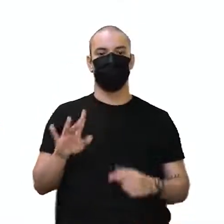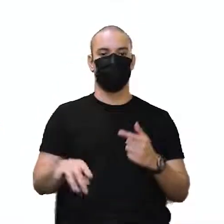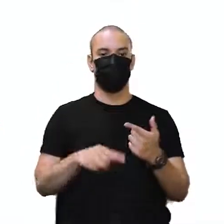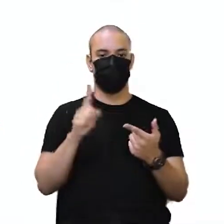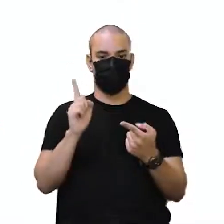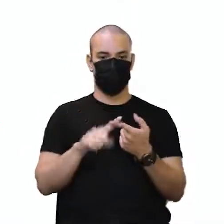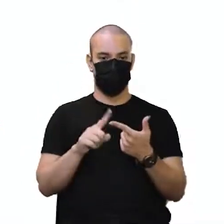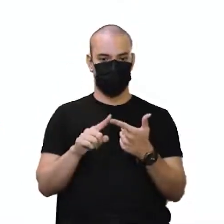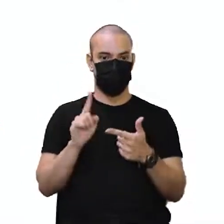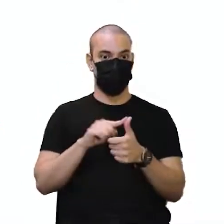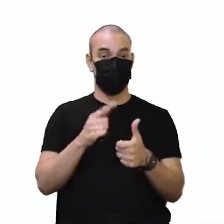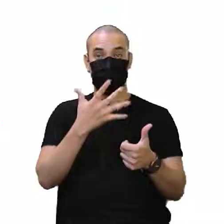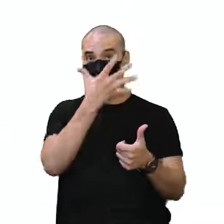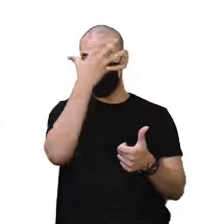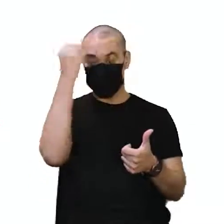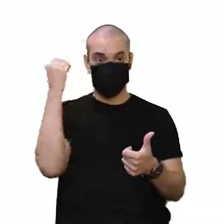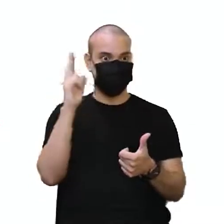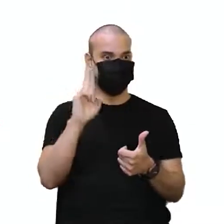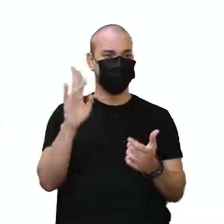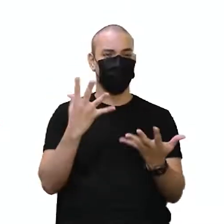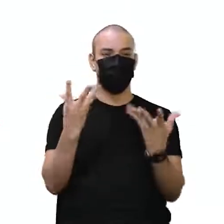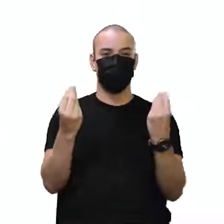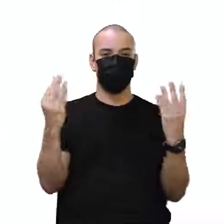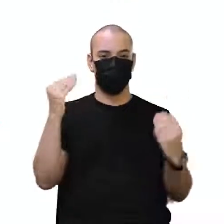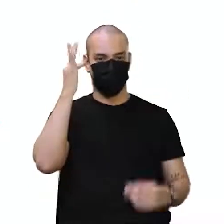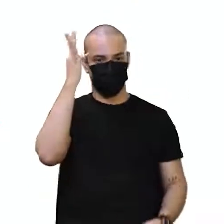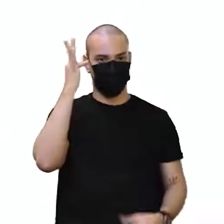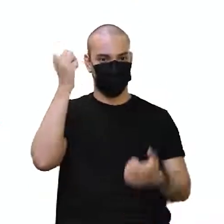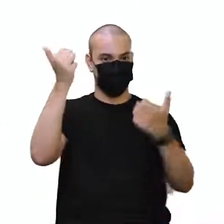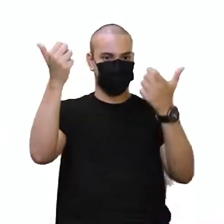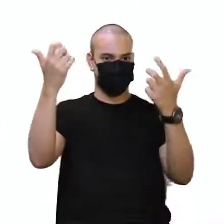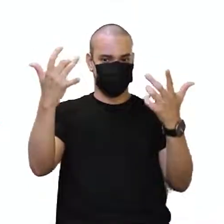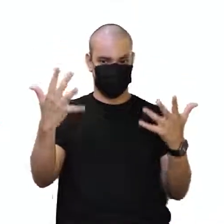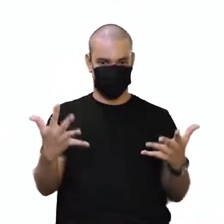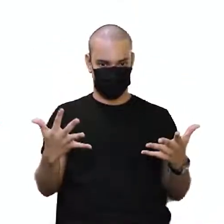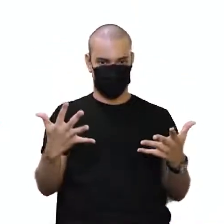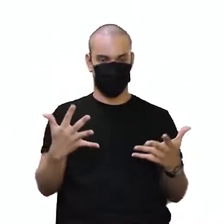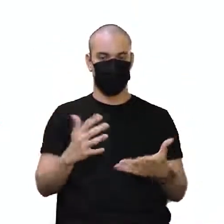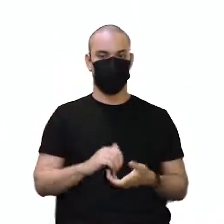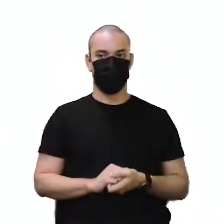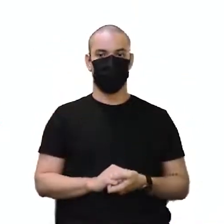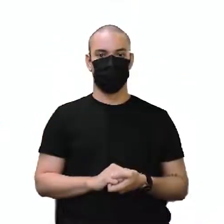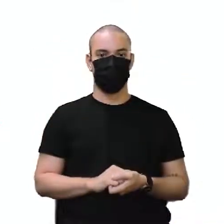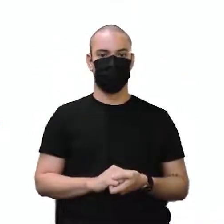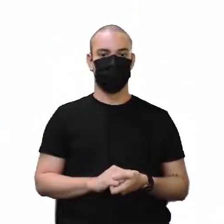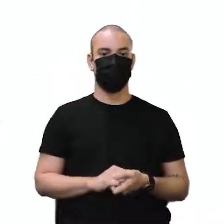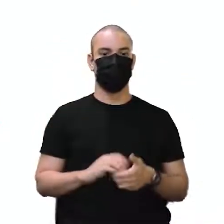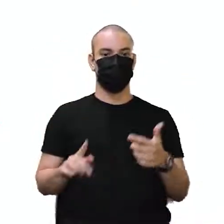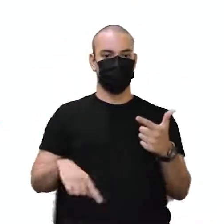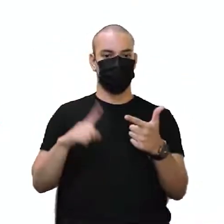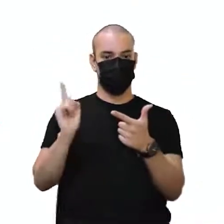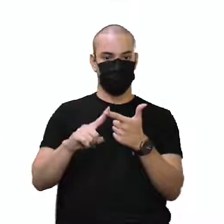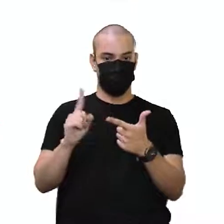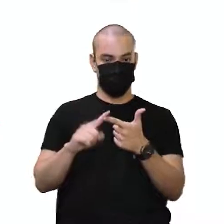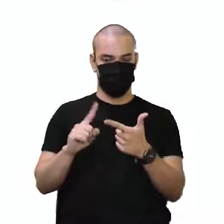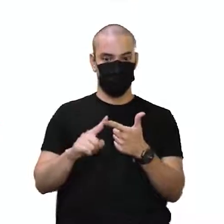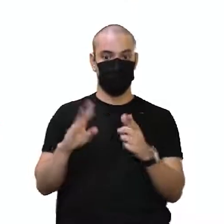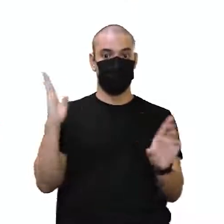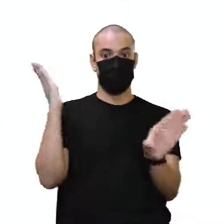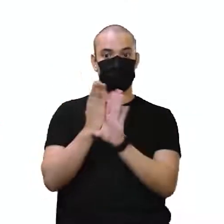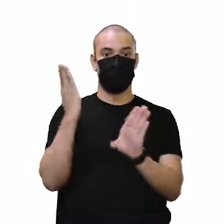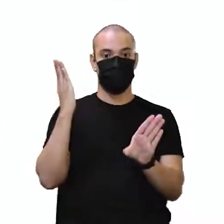Agora me fugiu também, porque é tanto filósofo que a falou aí. É, que é verdade. Já já lembro. A descoberta, então,